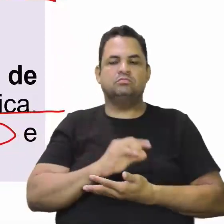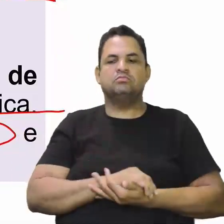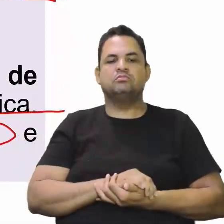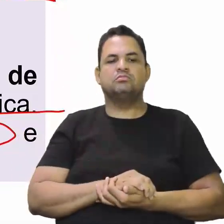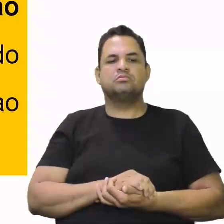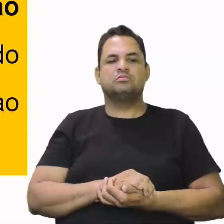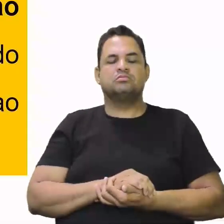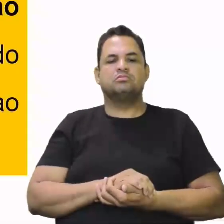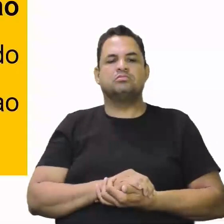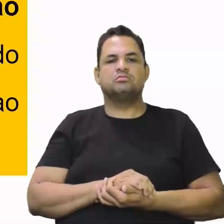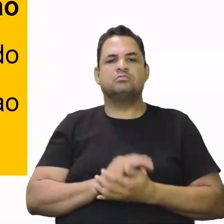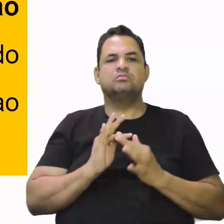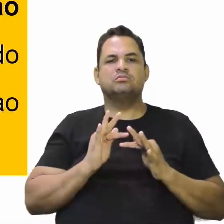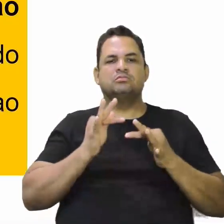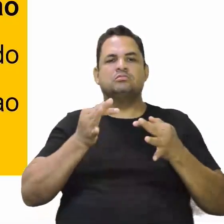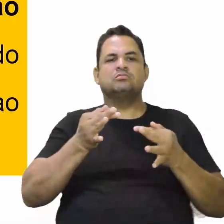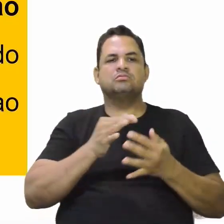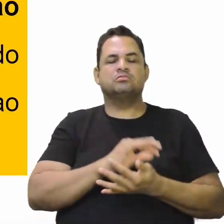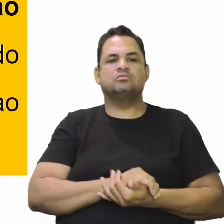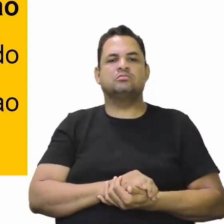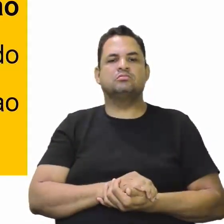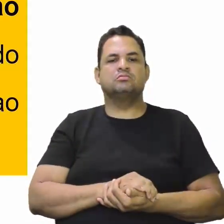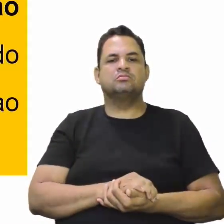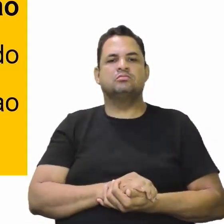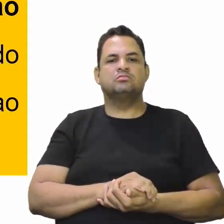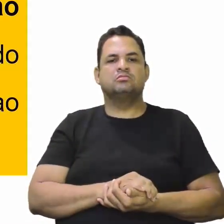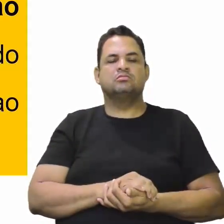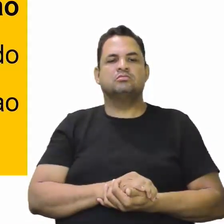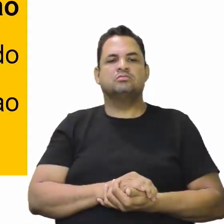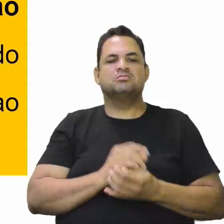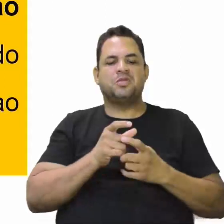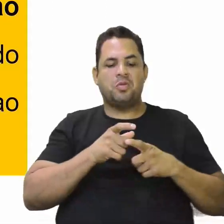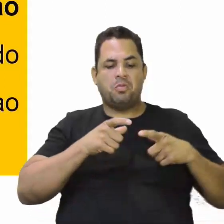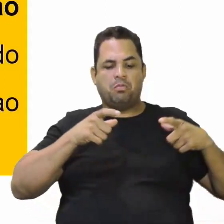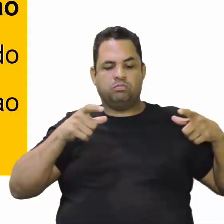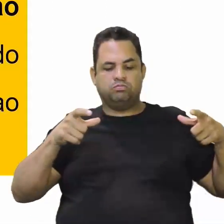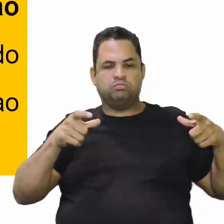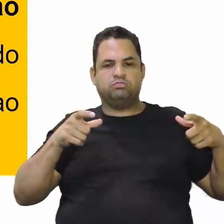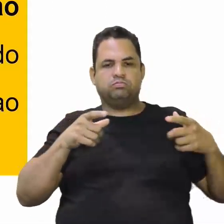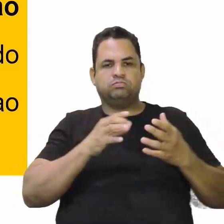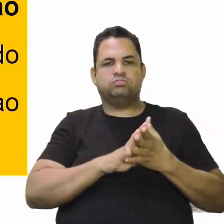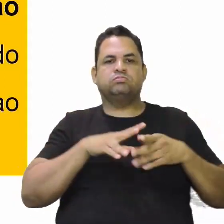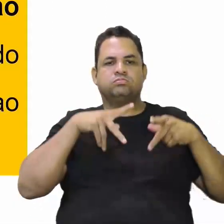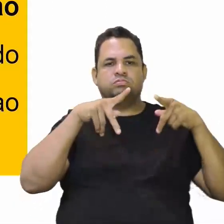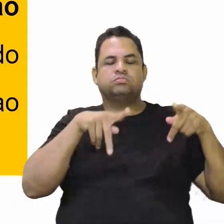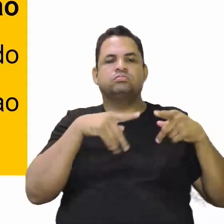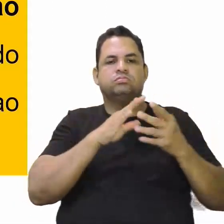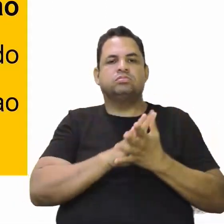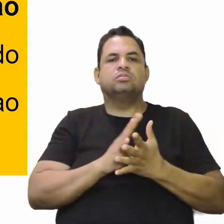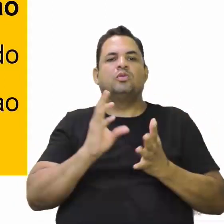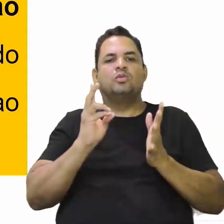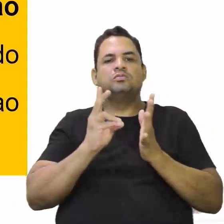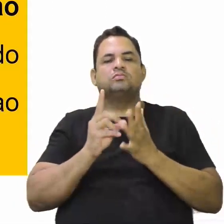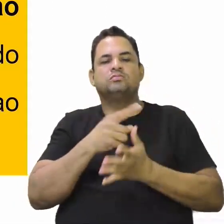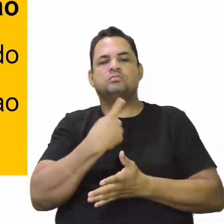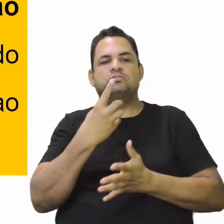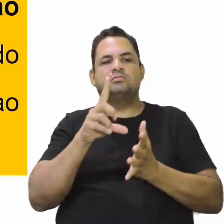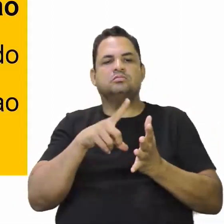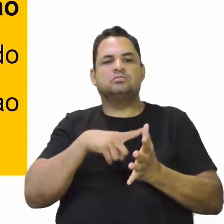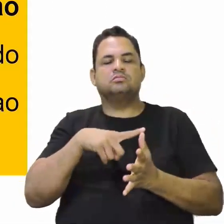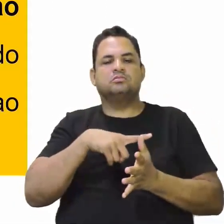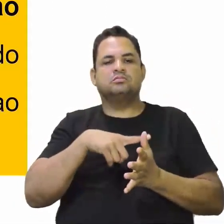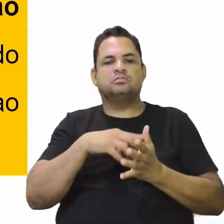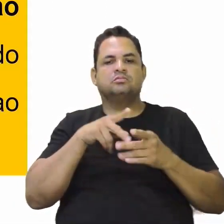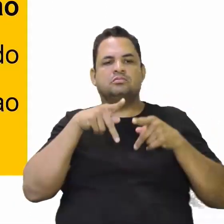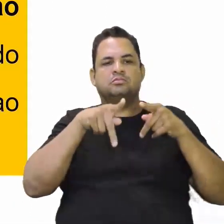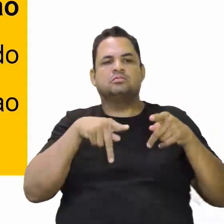E, por último, em grande maior número, sem dúvida, nós temos a maior parte da